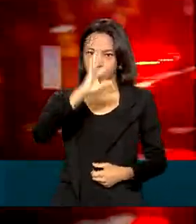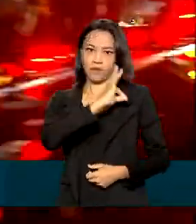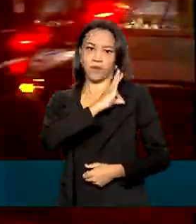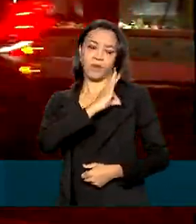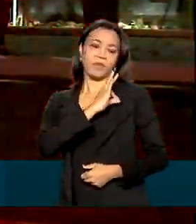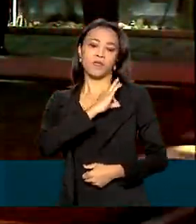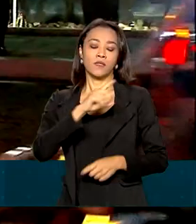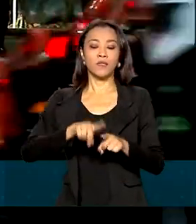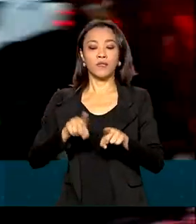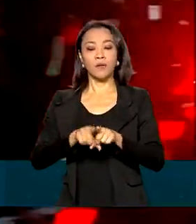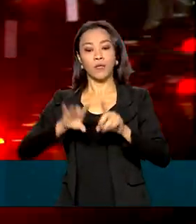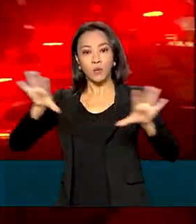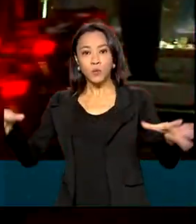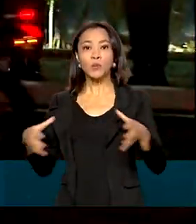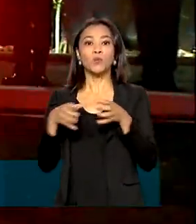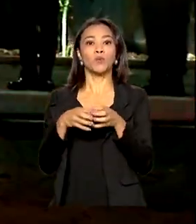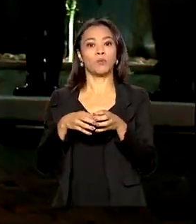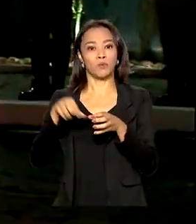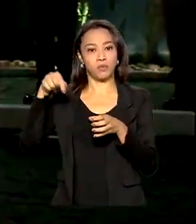do 10º Pelotão de Pernambuco.